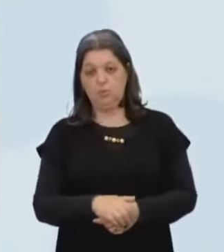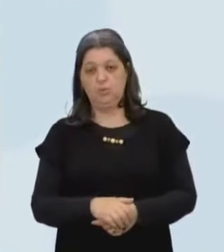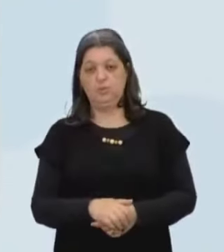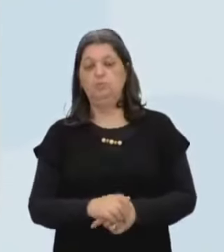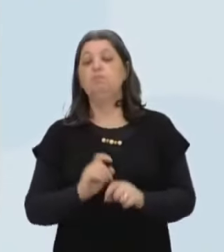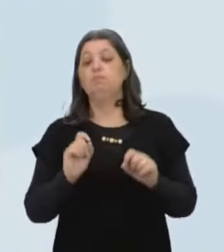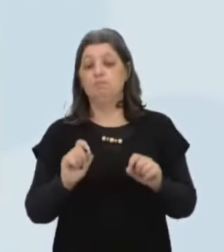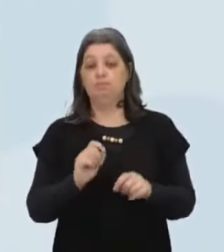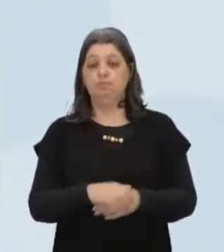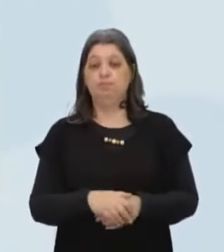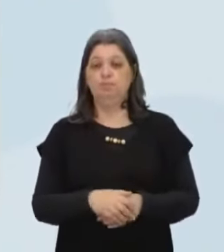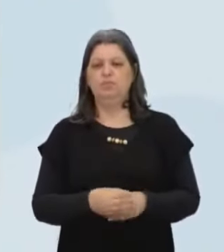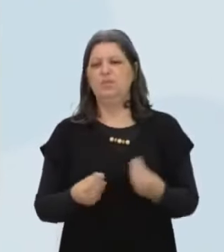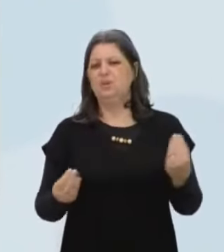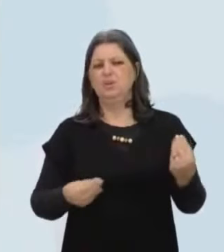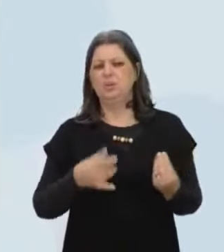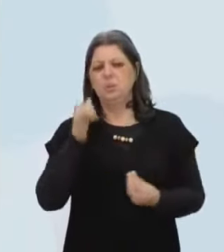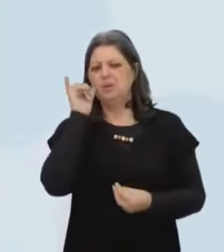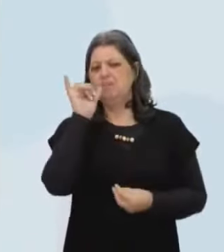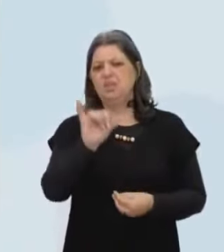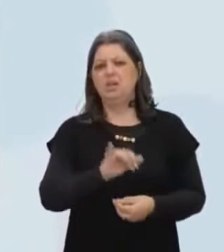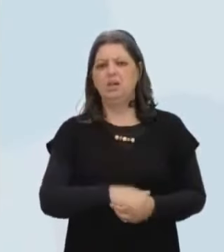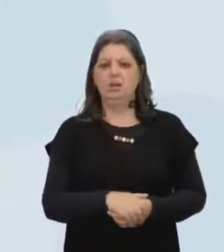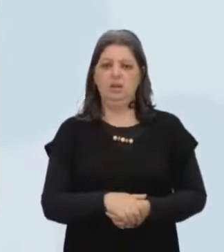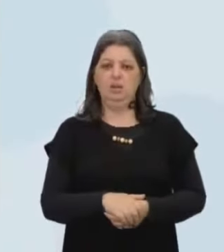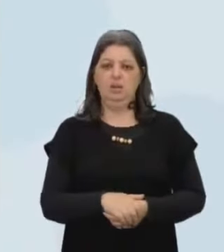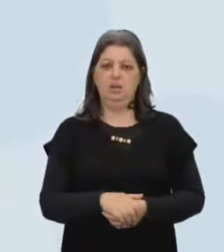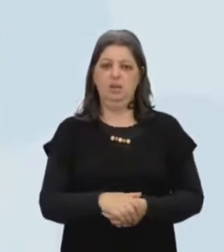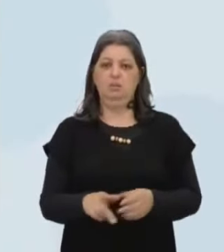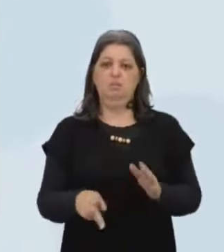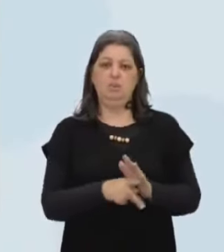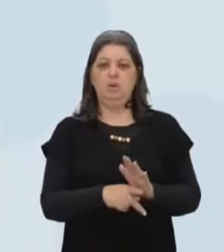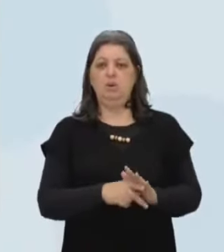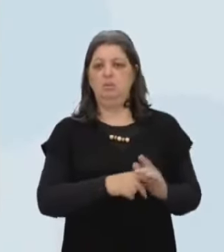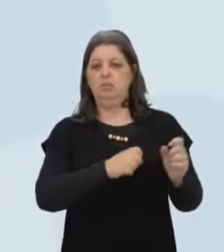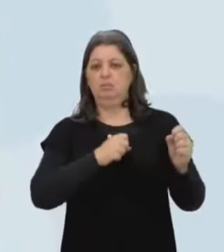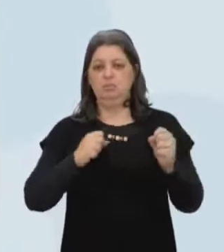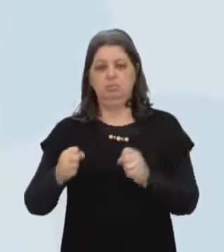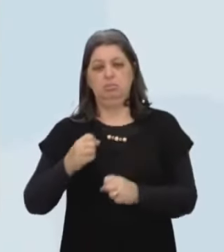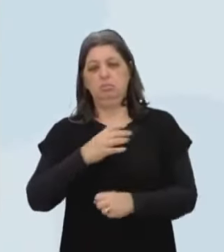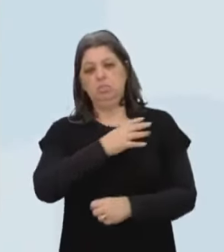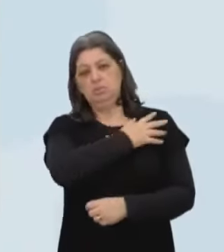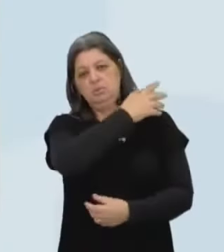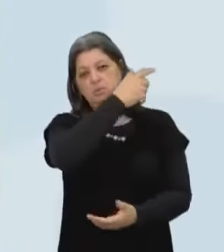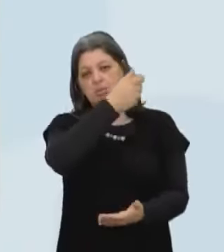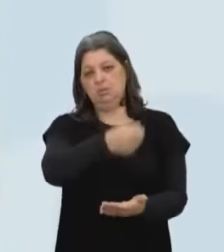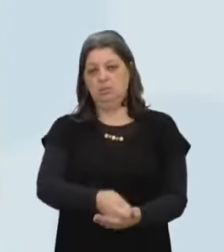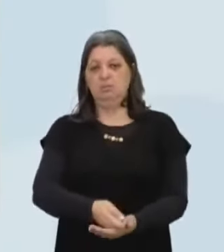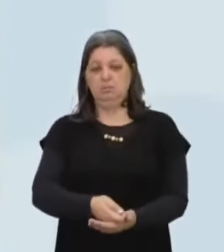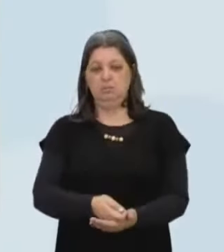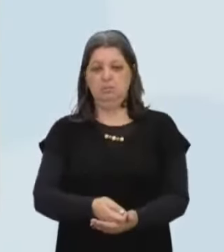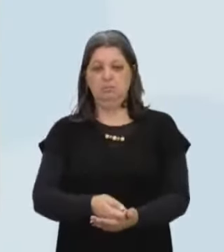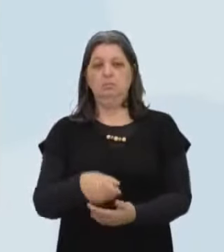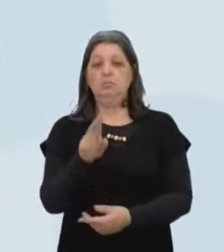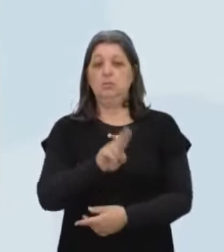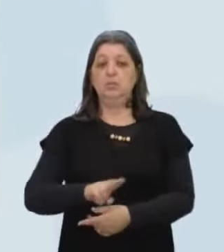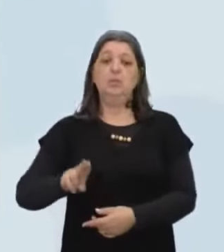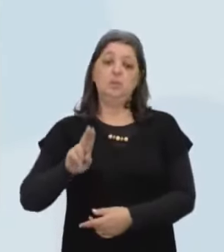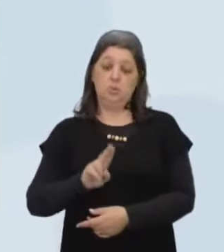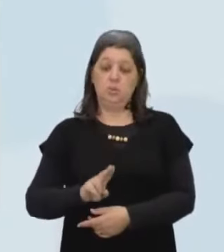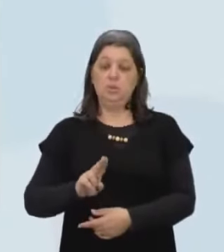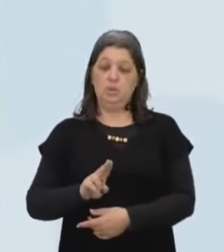pergunta Como que a gente evita, Janas? Que a força militar Seja exercido